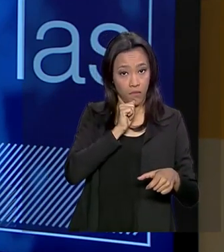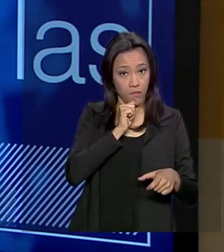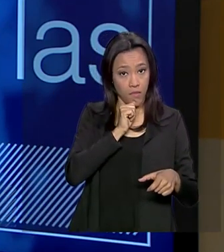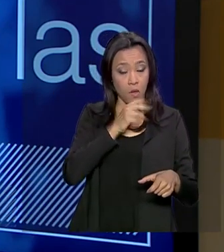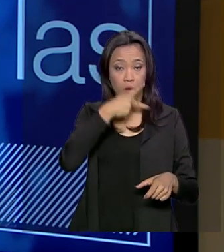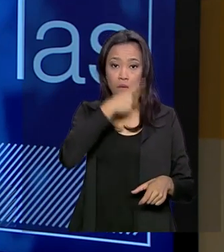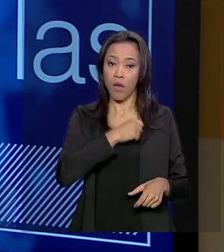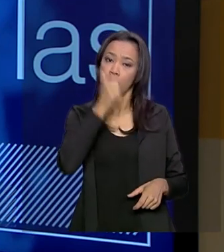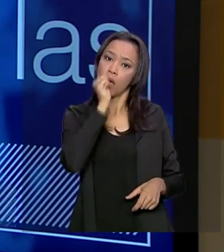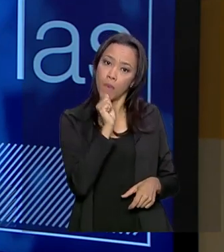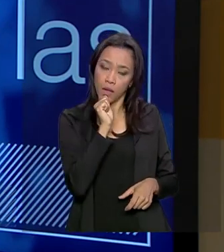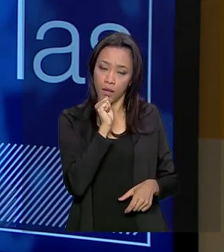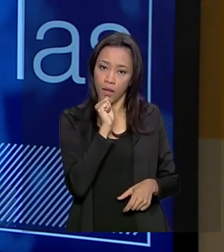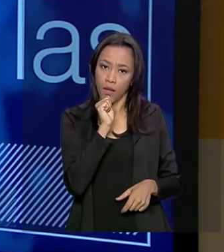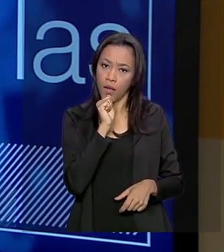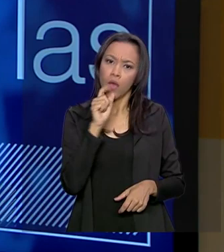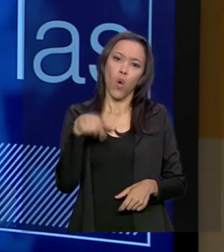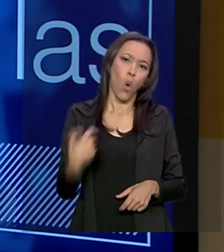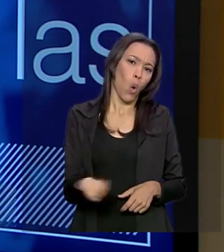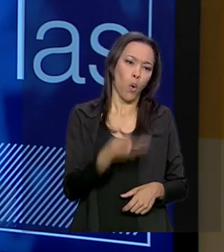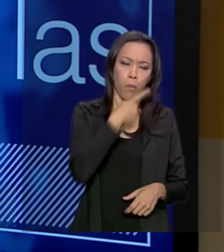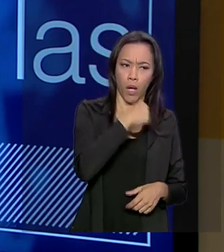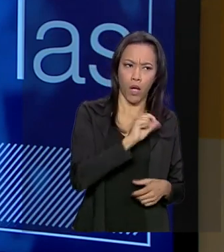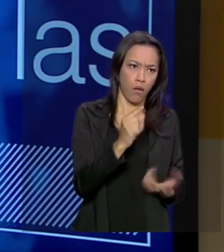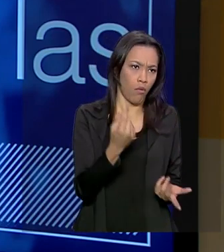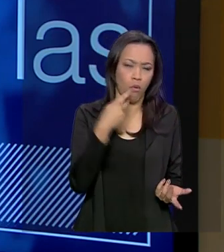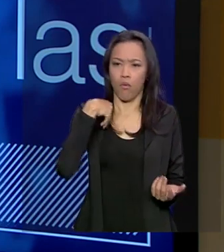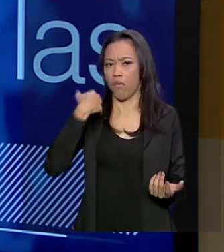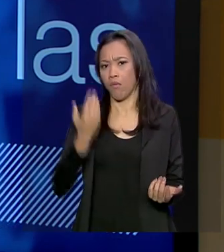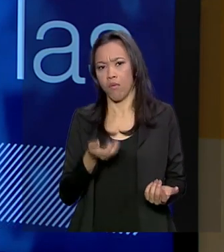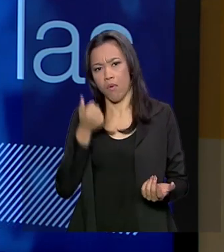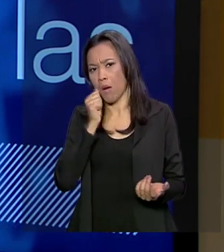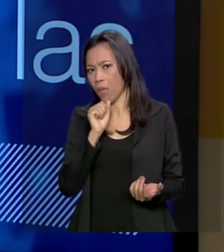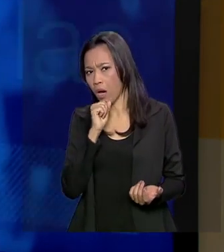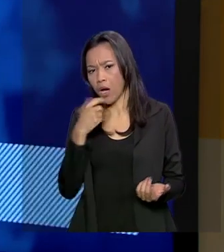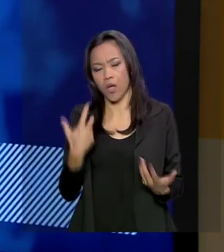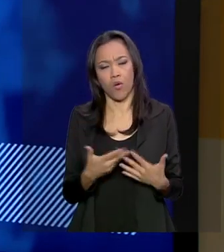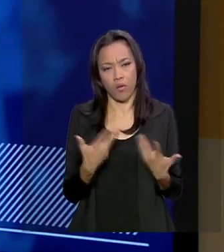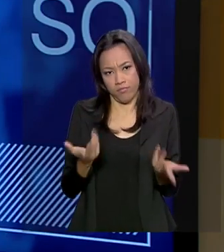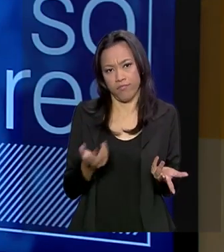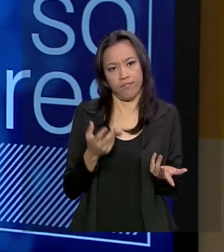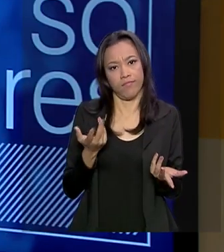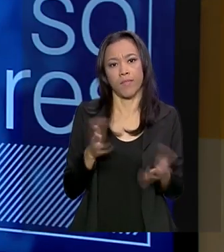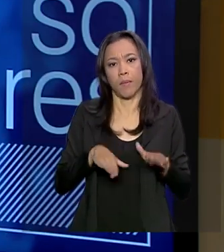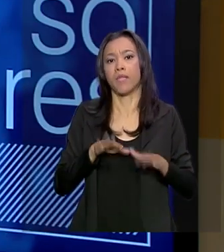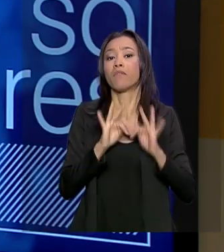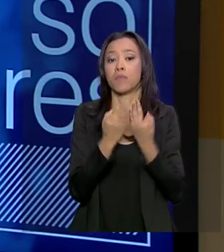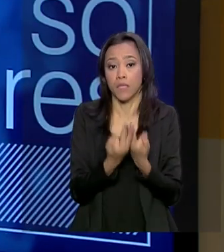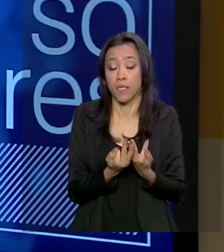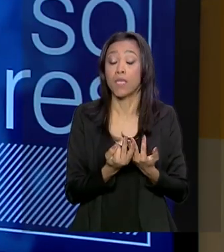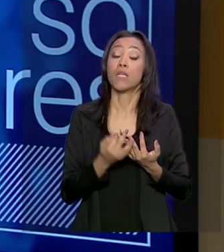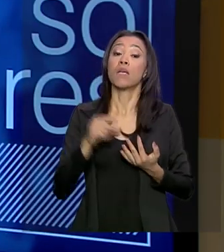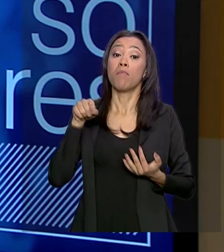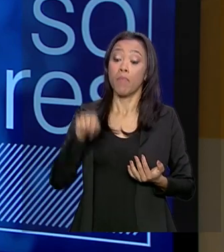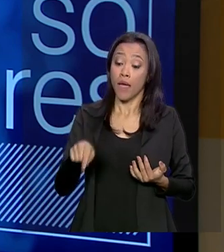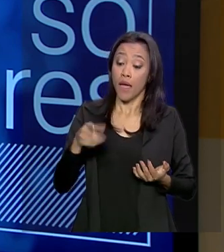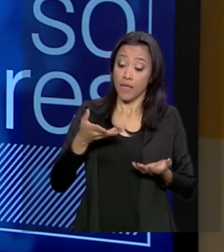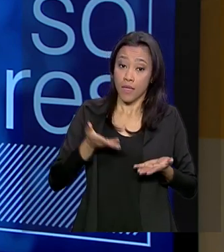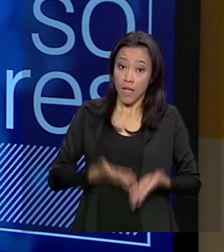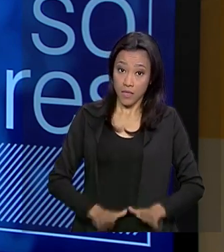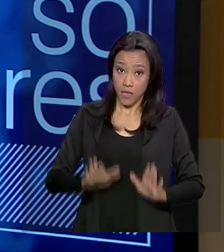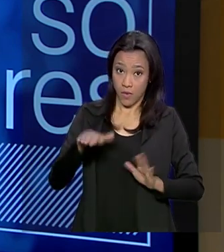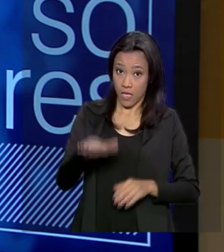O pai e a mãe que colocaram essa criança, ou só um pai ou só uma mãe, ficou órfão, seja lá a razão. Claro. Eles colocaram essa criança no mundo.